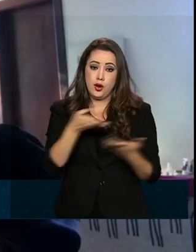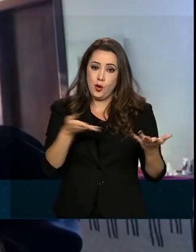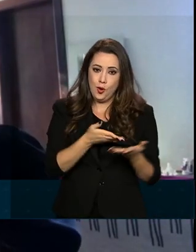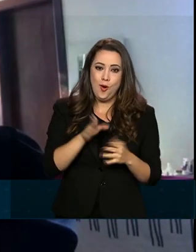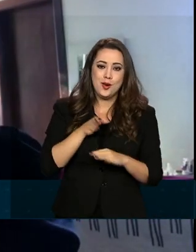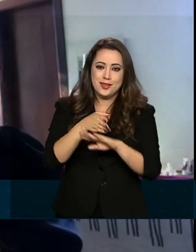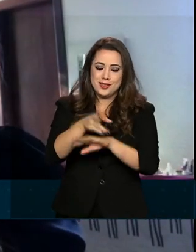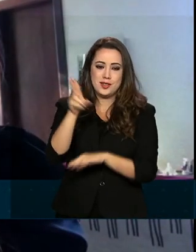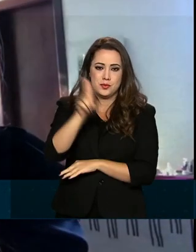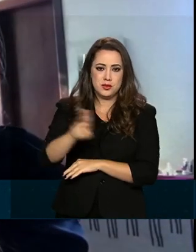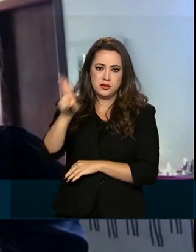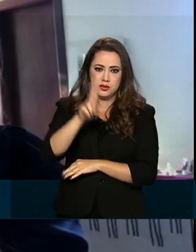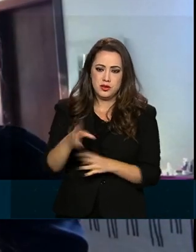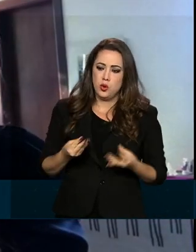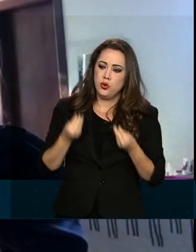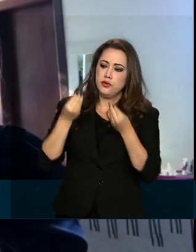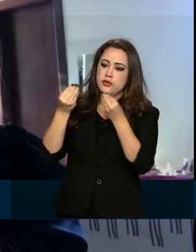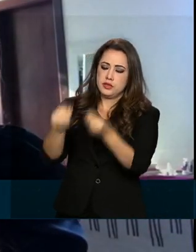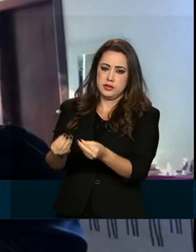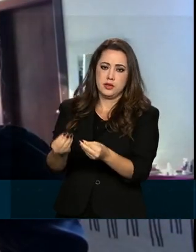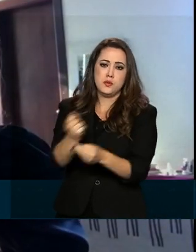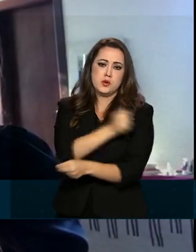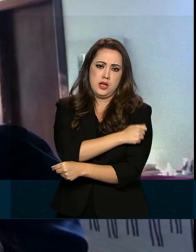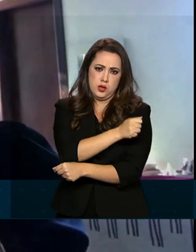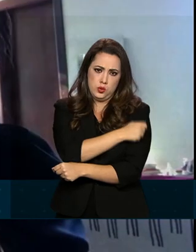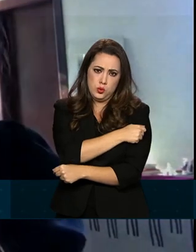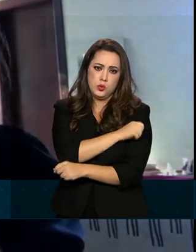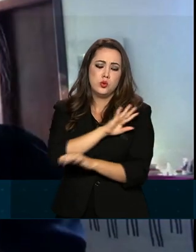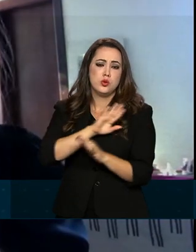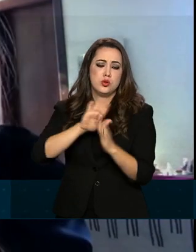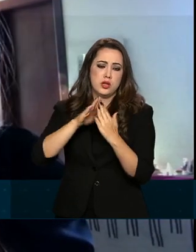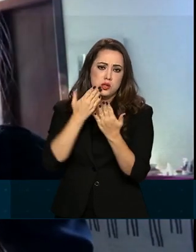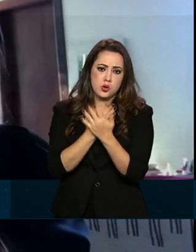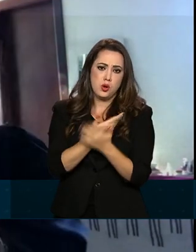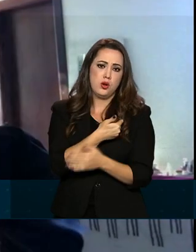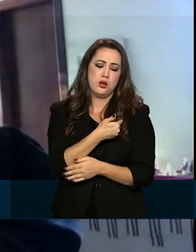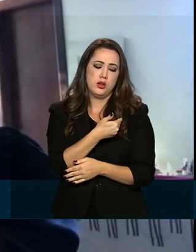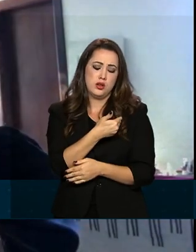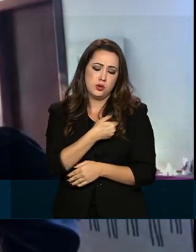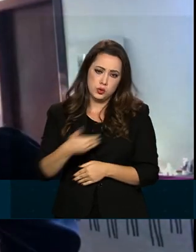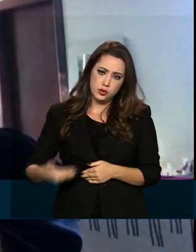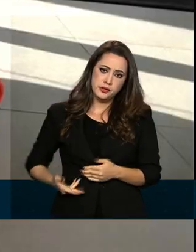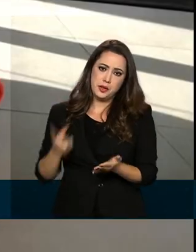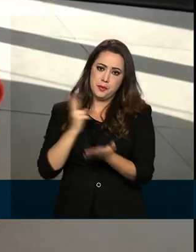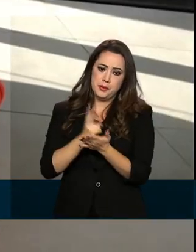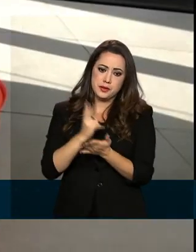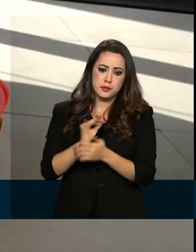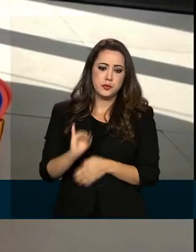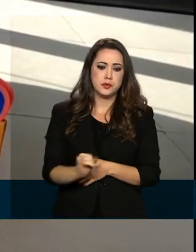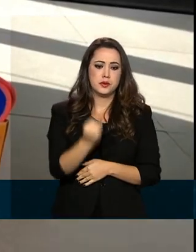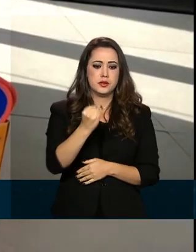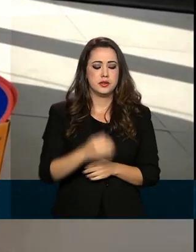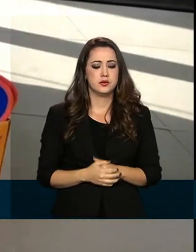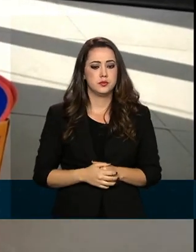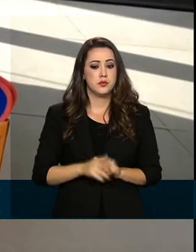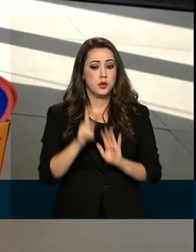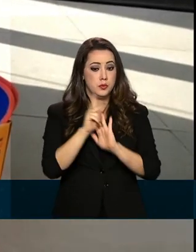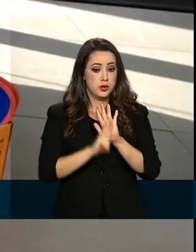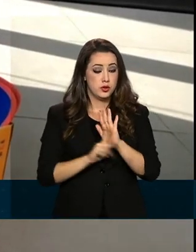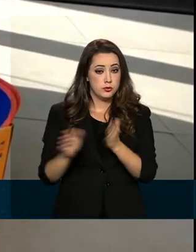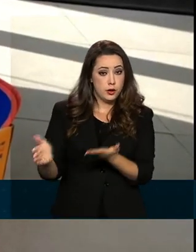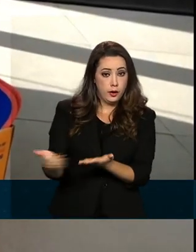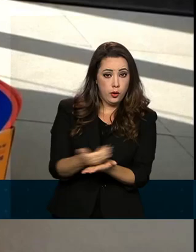dever a darmos aos estudantes da rede pública do ensino médio as mesmas oportunidades que nos foram dadas. O projeto recolhe